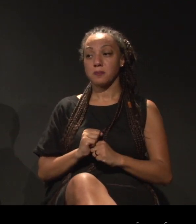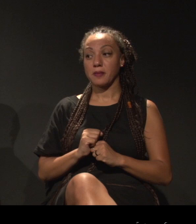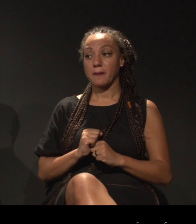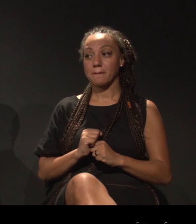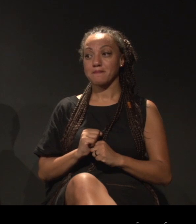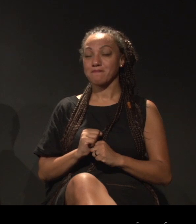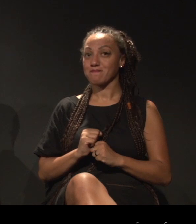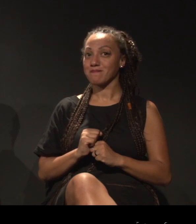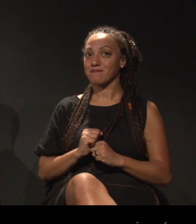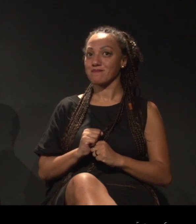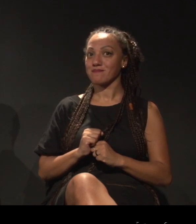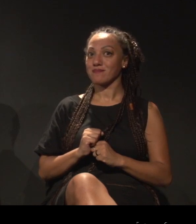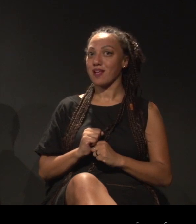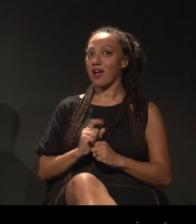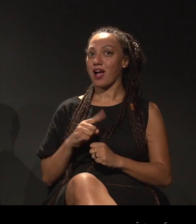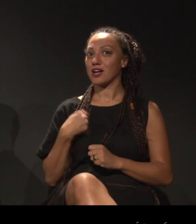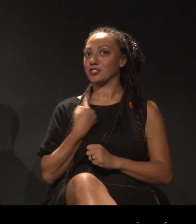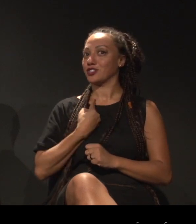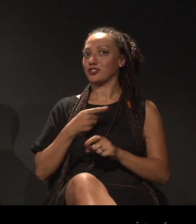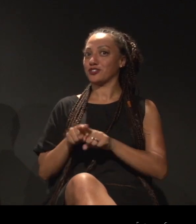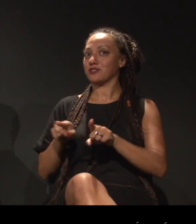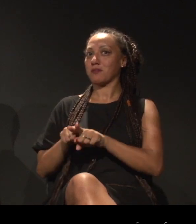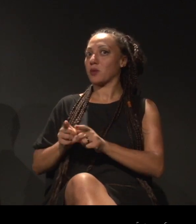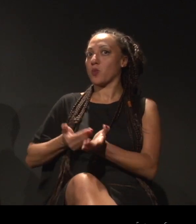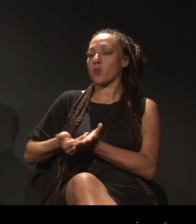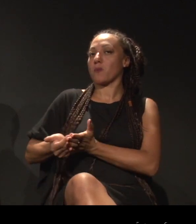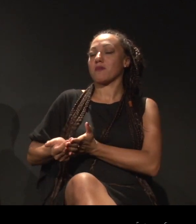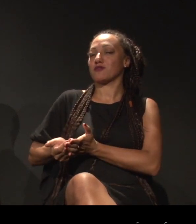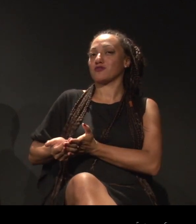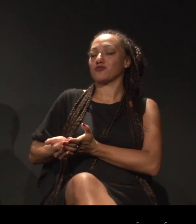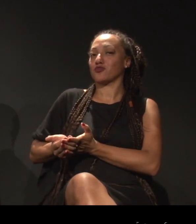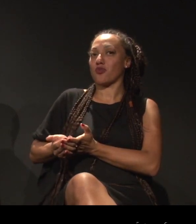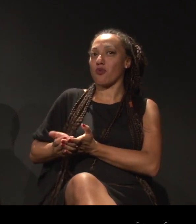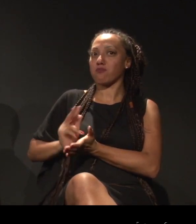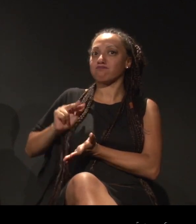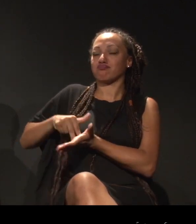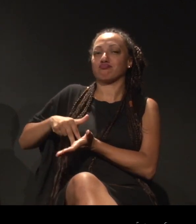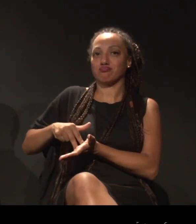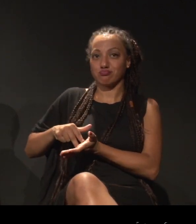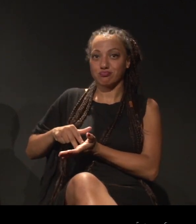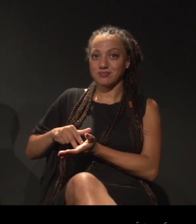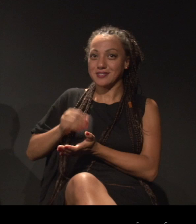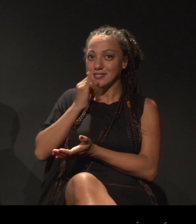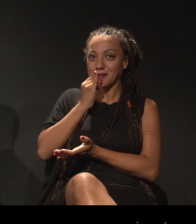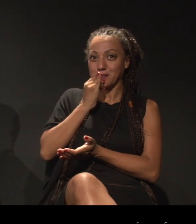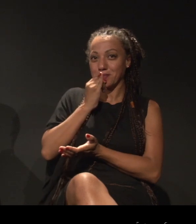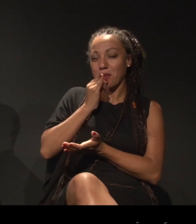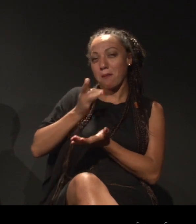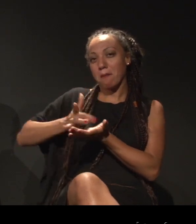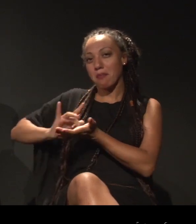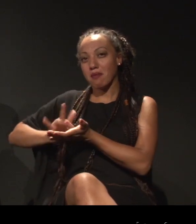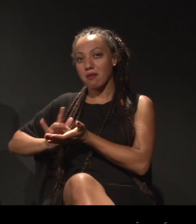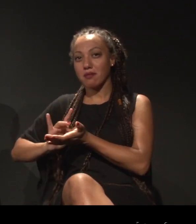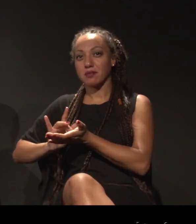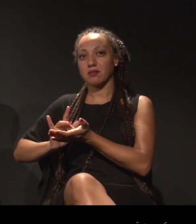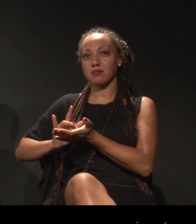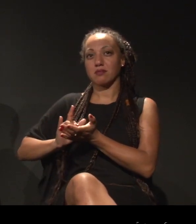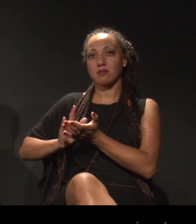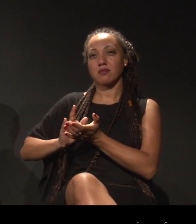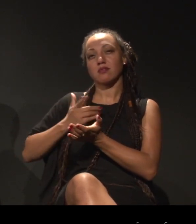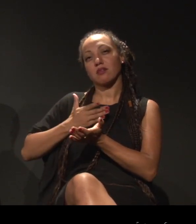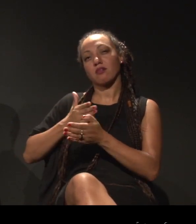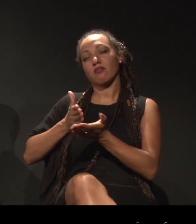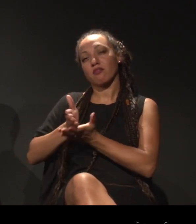não legitimamos também o nosso circuito, que são os bailarinos e dançarinos que acessam os cruzeiros,